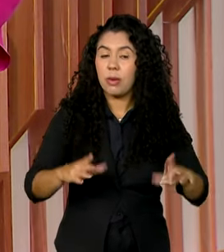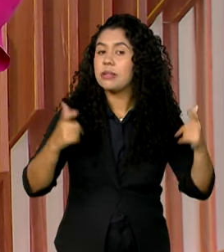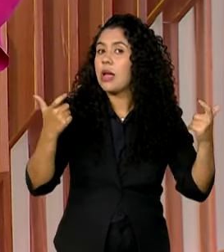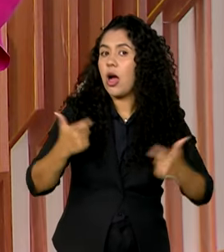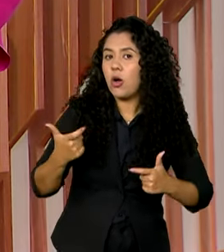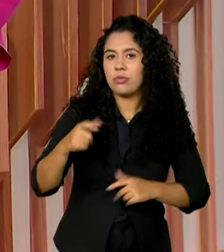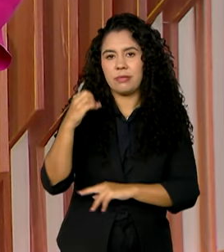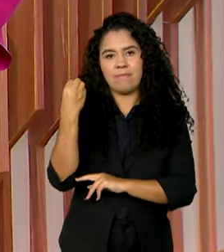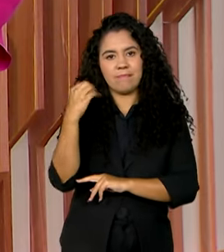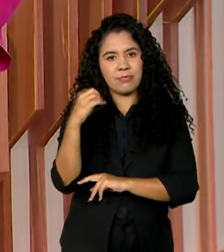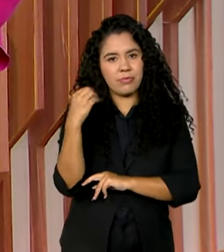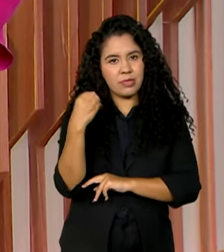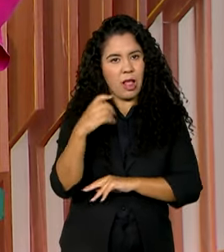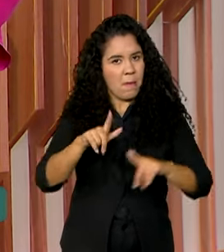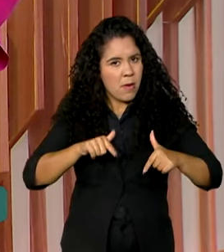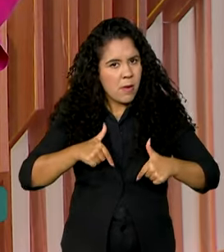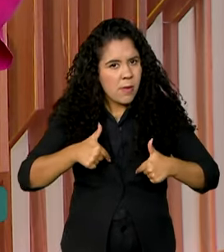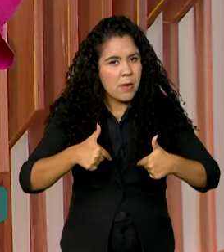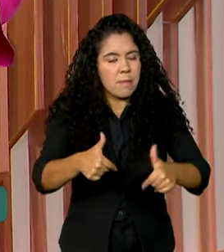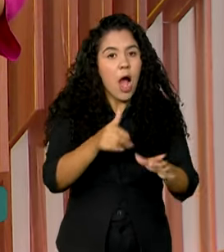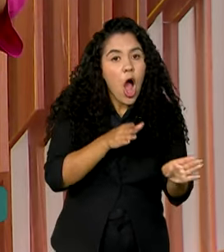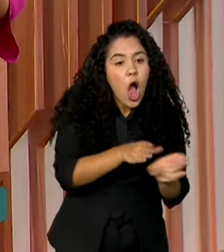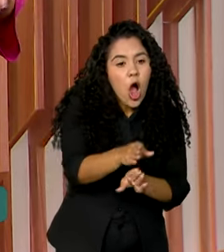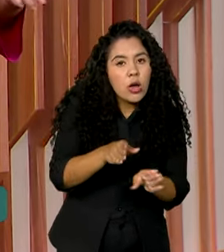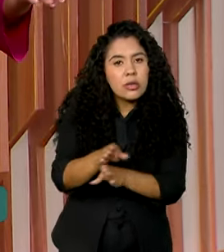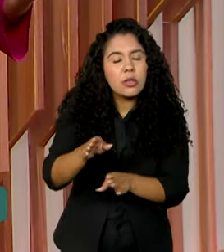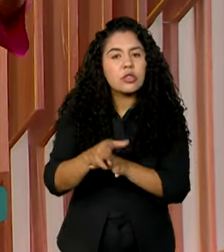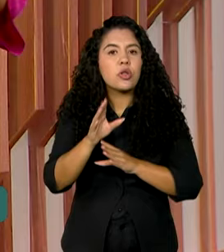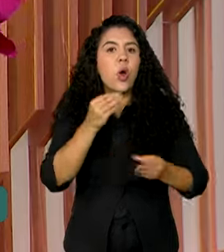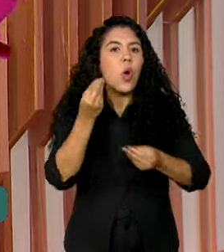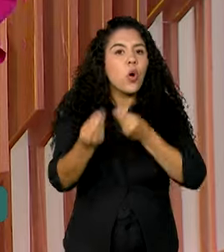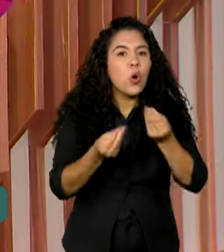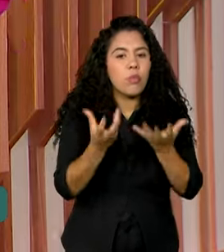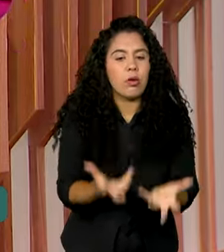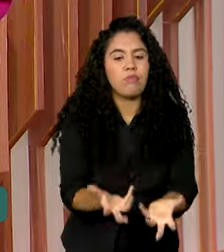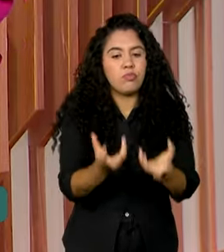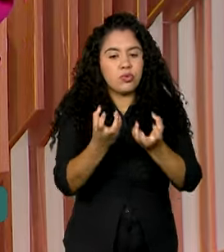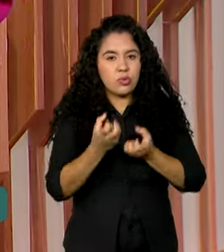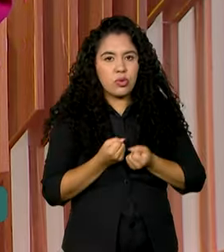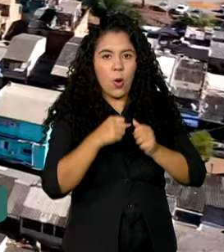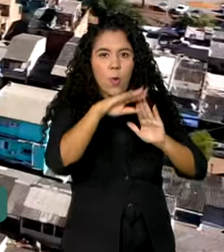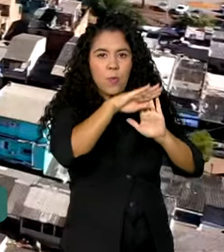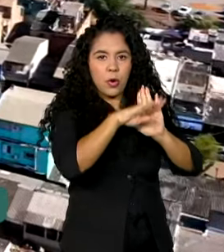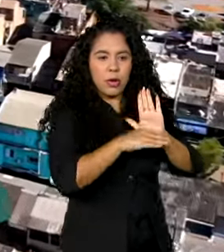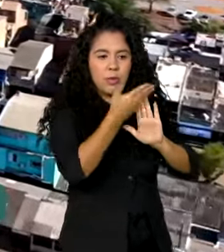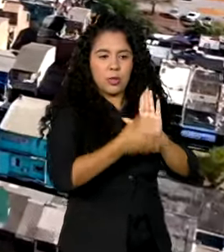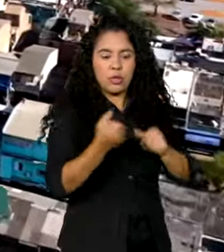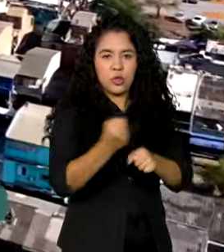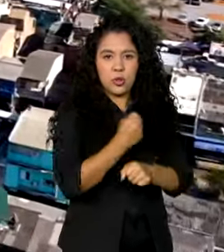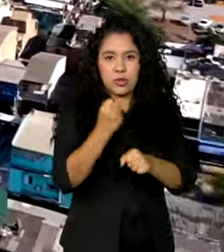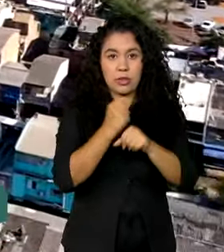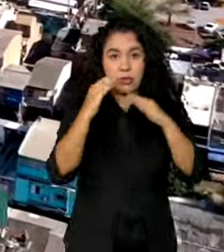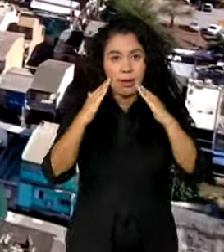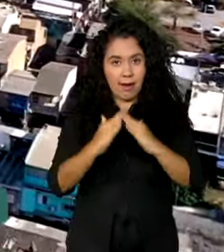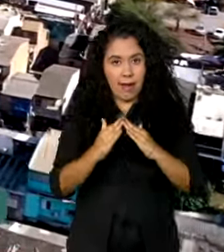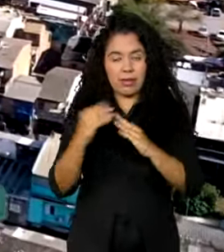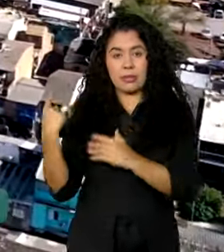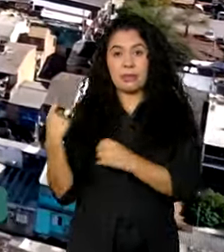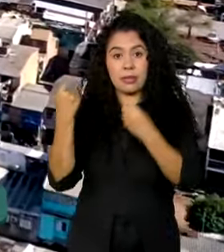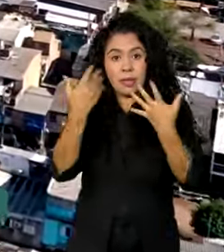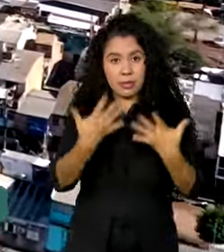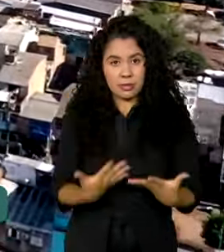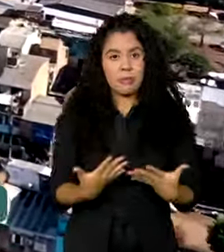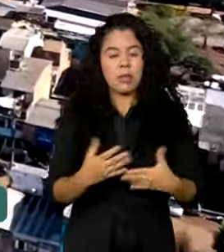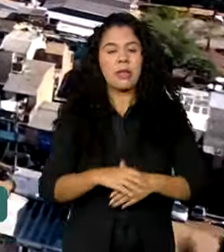Alegre um mutirão com orientações para o Minha Casa Minha Vida Reconstrução. A modalidade compra